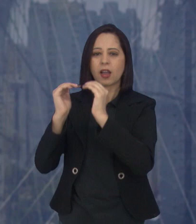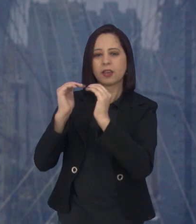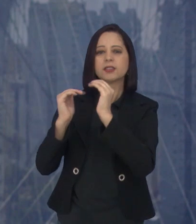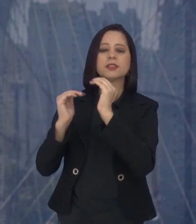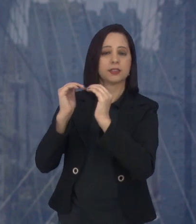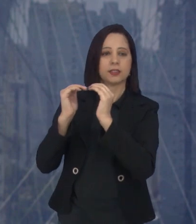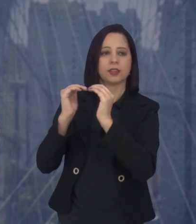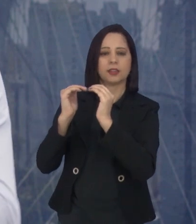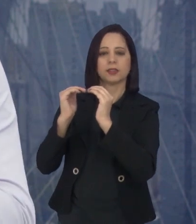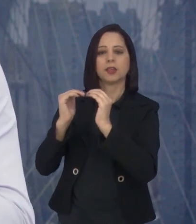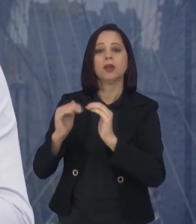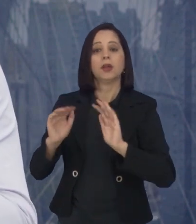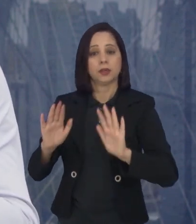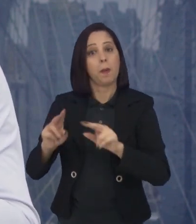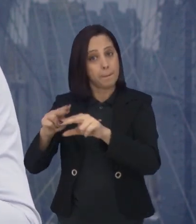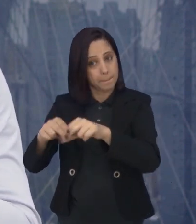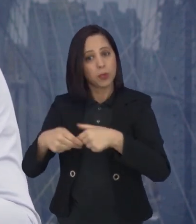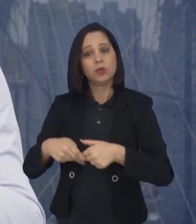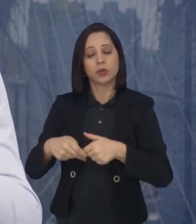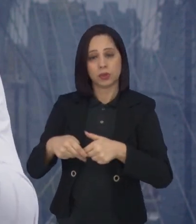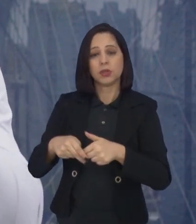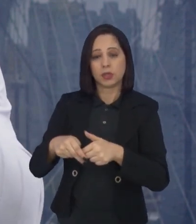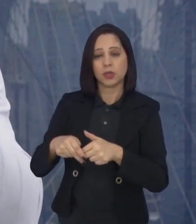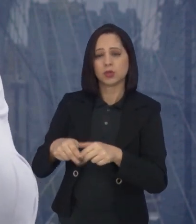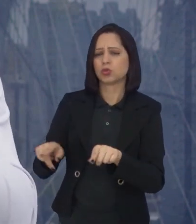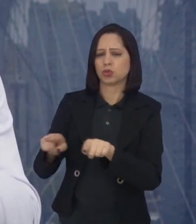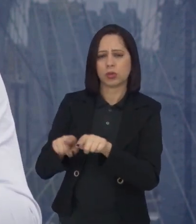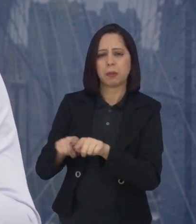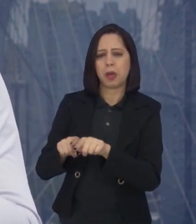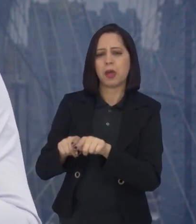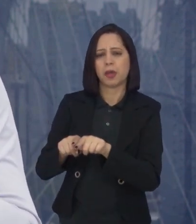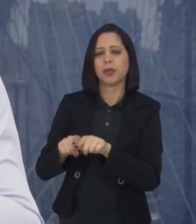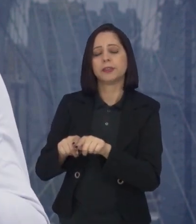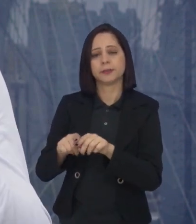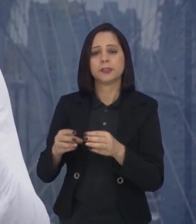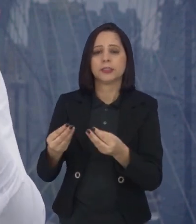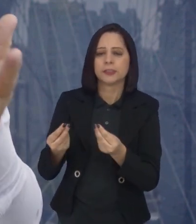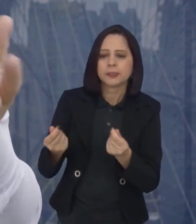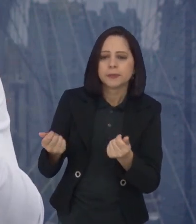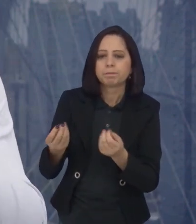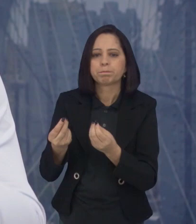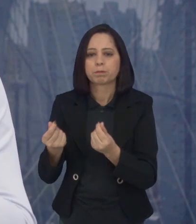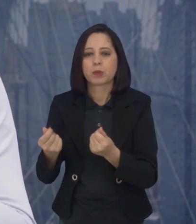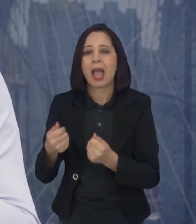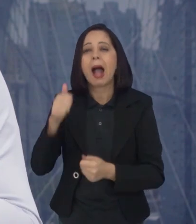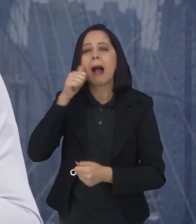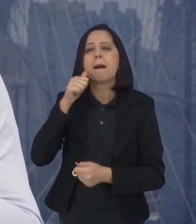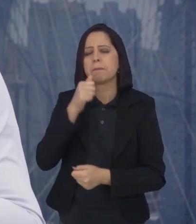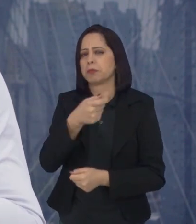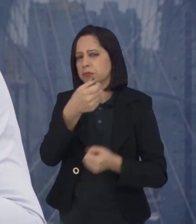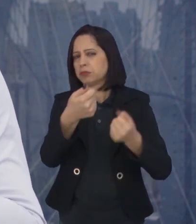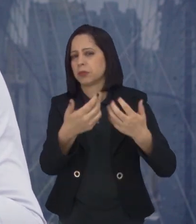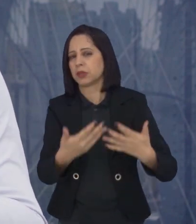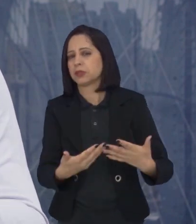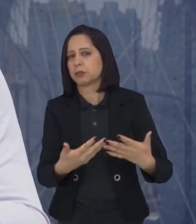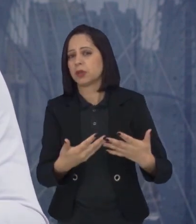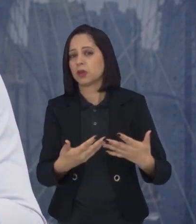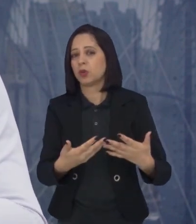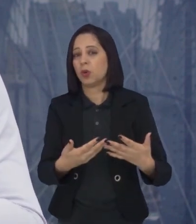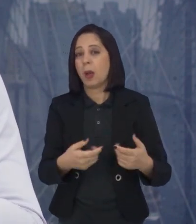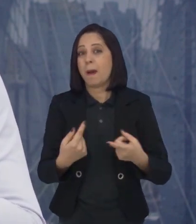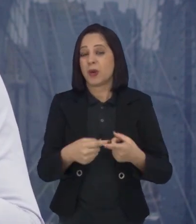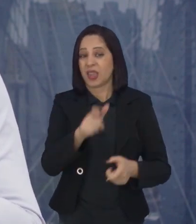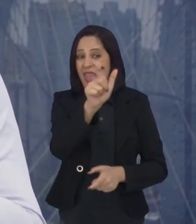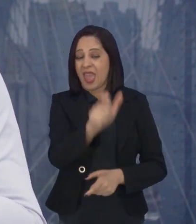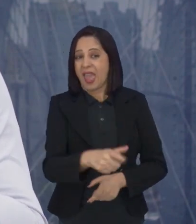que não fecham completamente. Por isso que nós falamos, aquela moça que comentou que ela teve uma dificuldade do filho